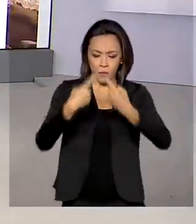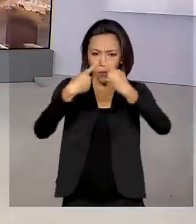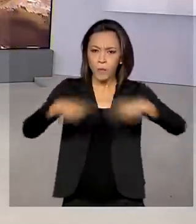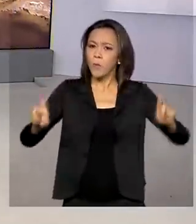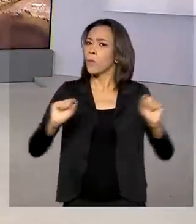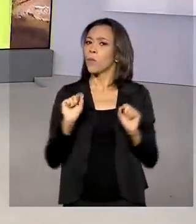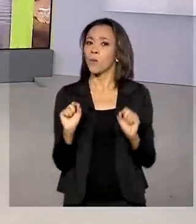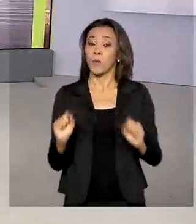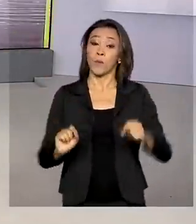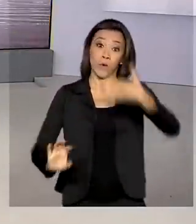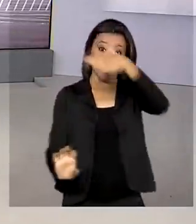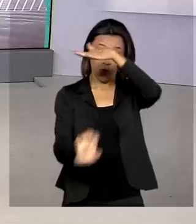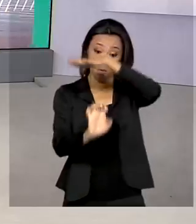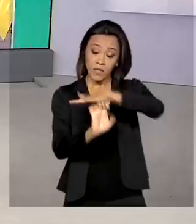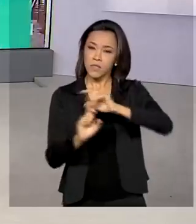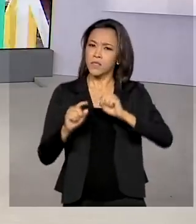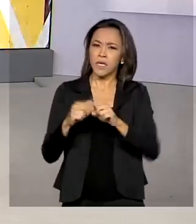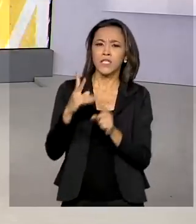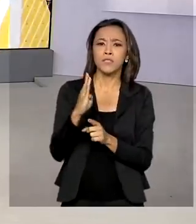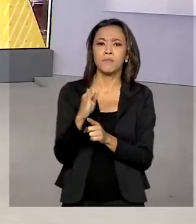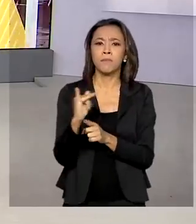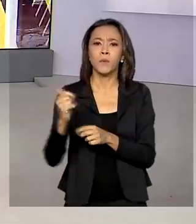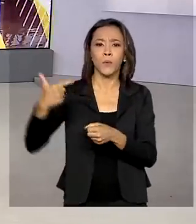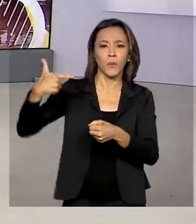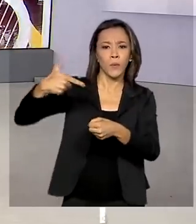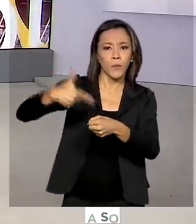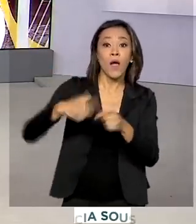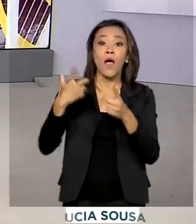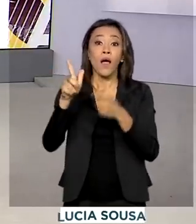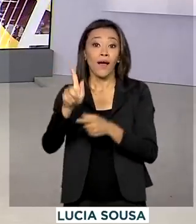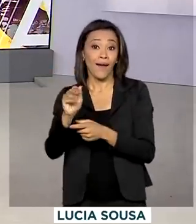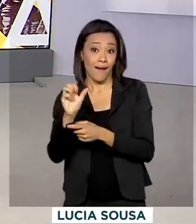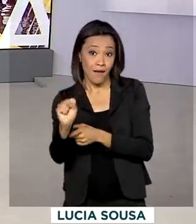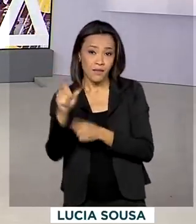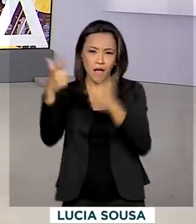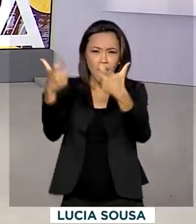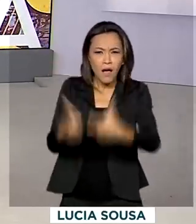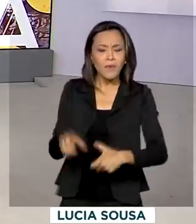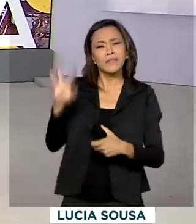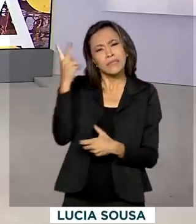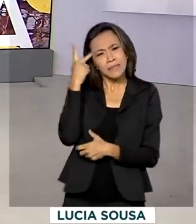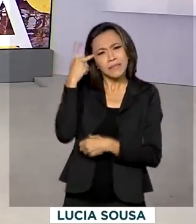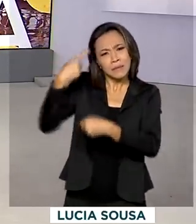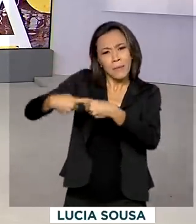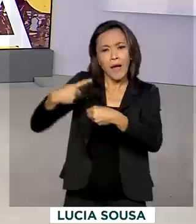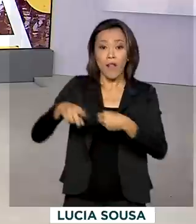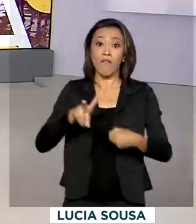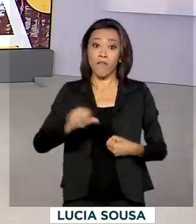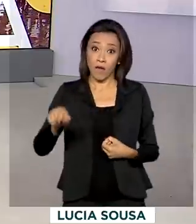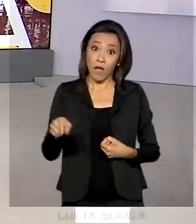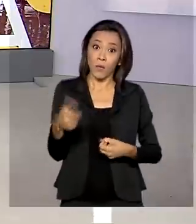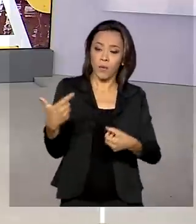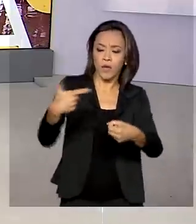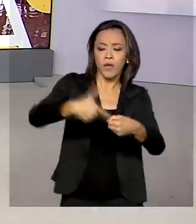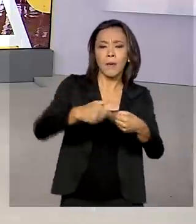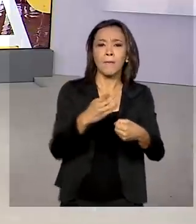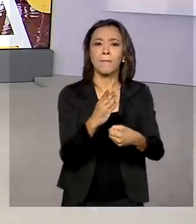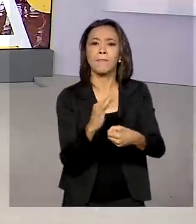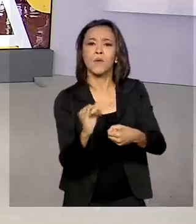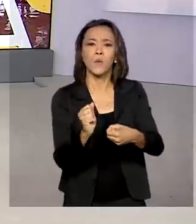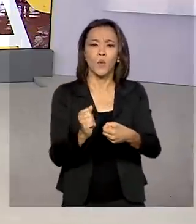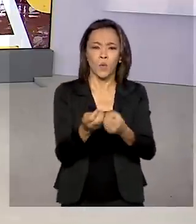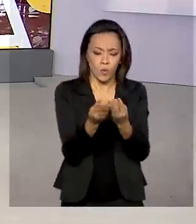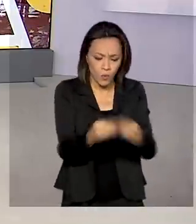usina de produção de biogás em Guariba, São Paulo. A unidade da empresa Raizen vai produzir o biocombustível a partir de